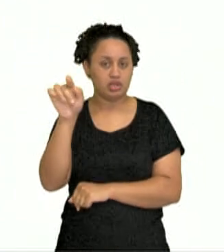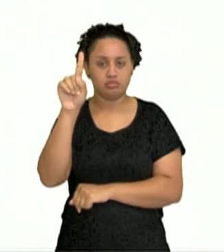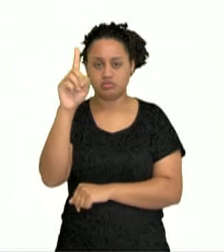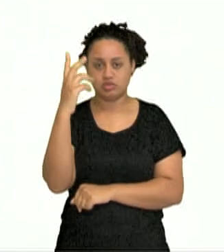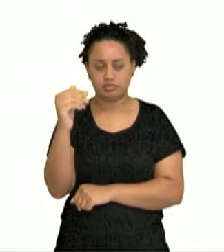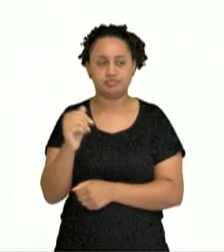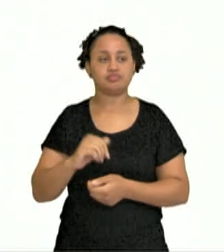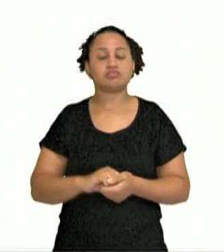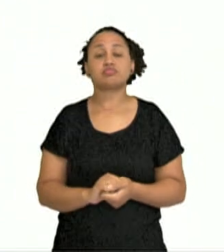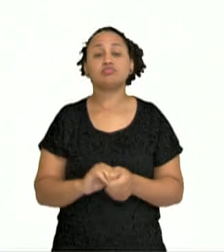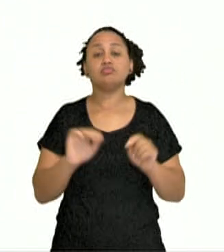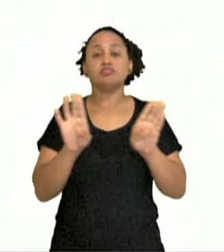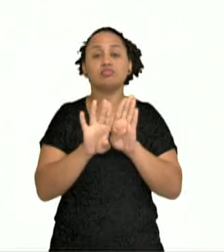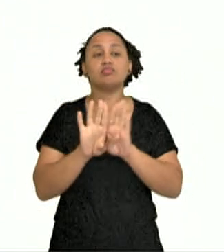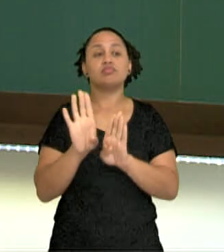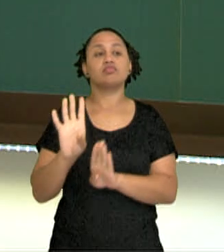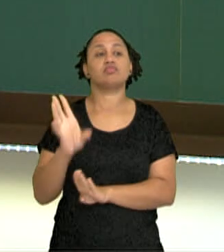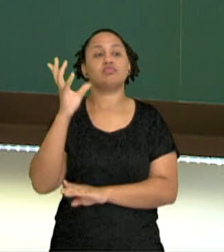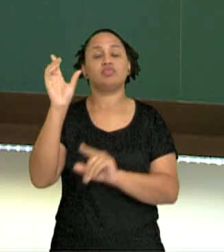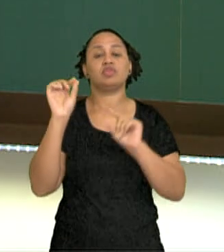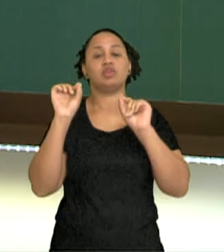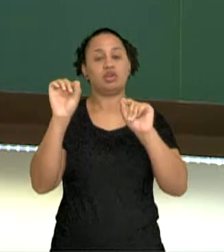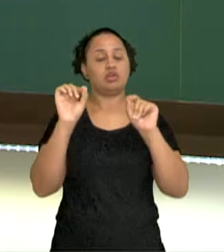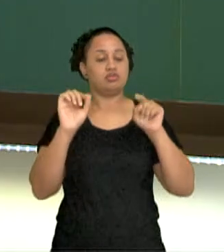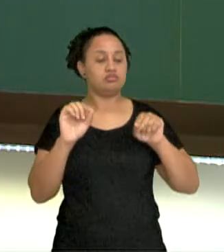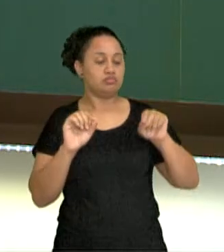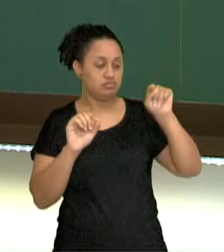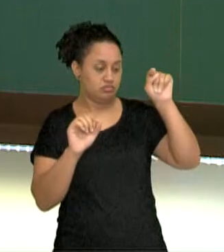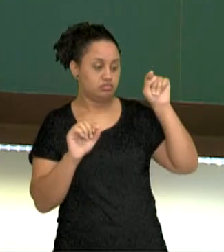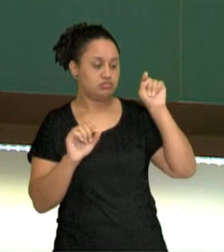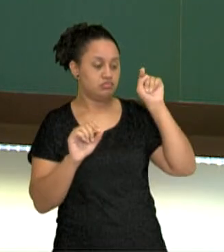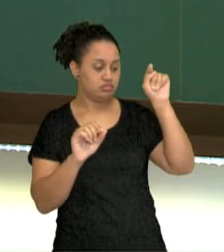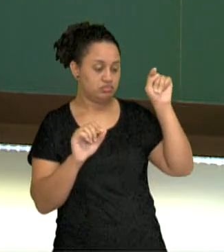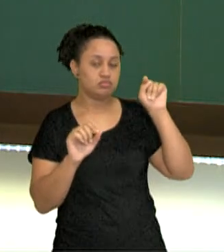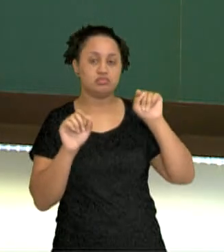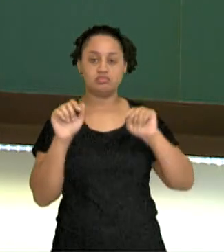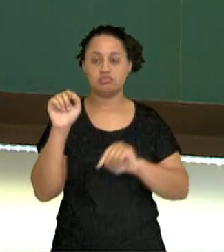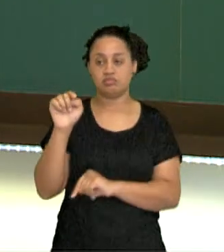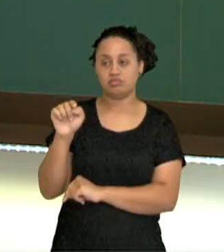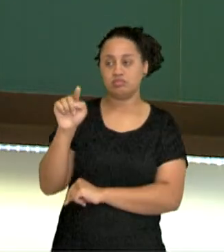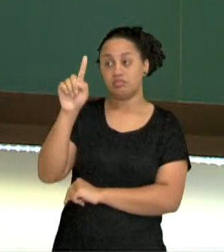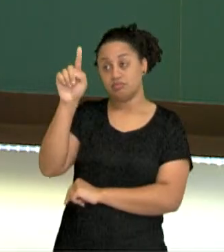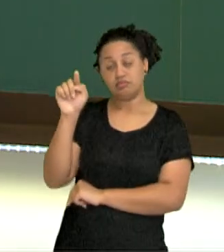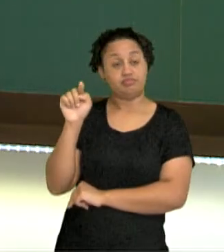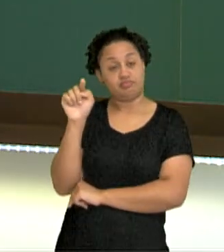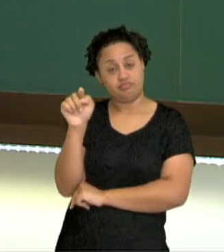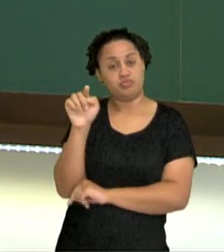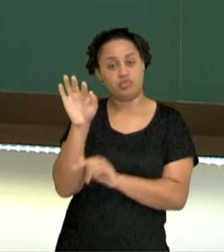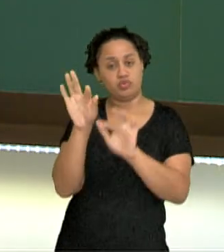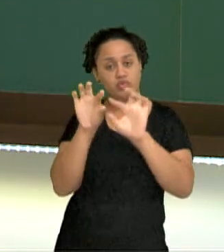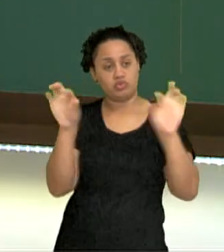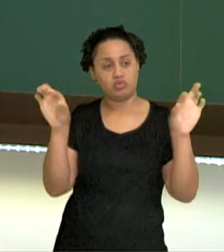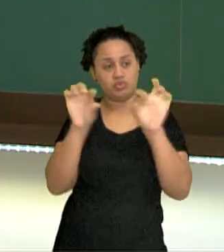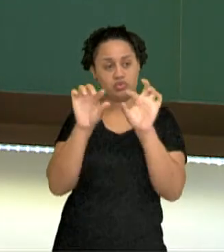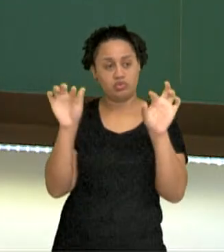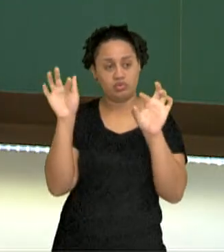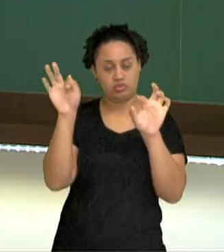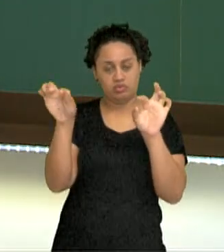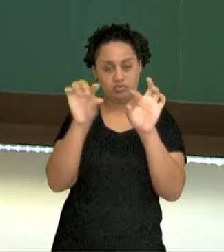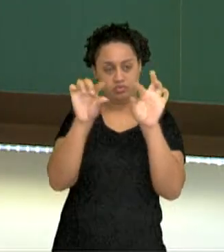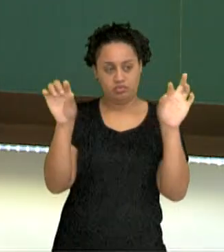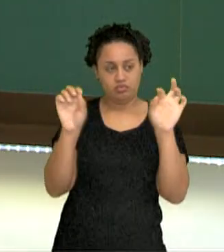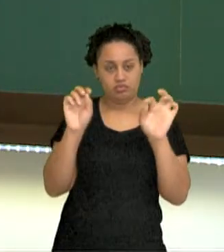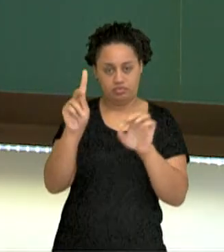Acontece a mesma coisa com sinal de exclamação. Invertido no começo e normal no final,